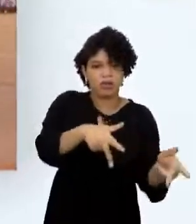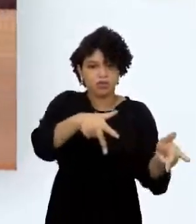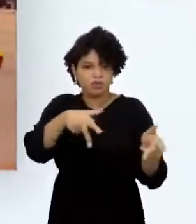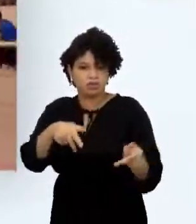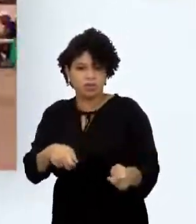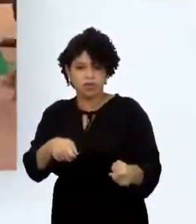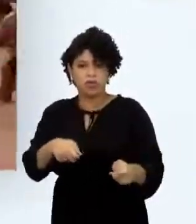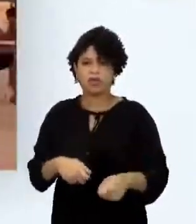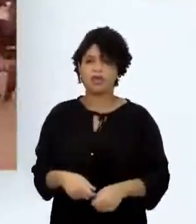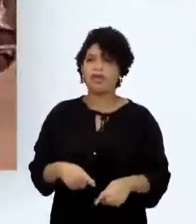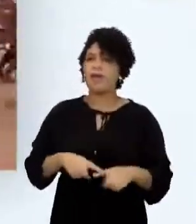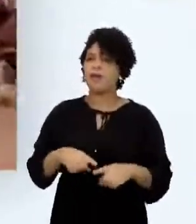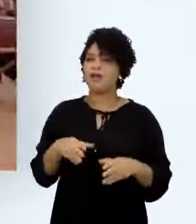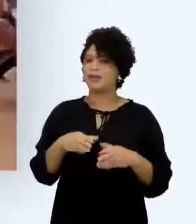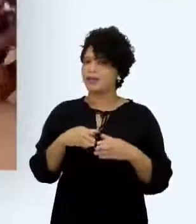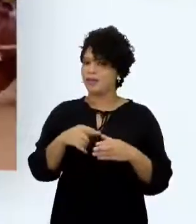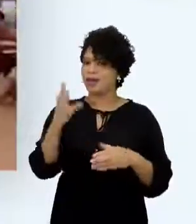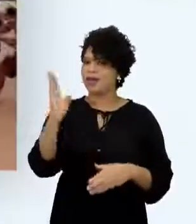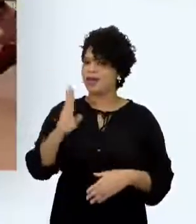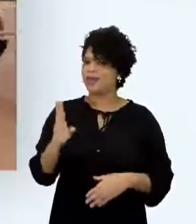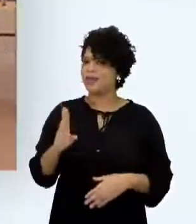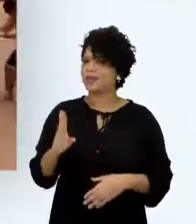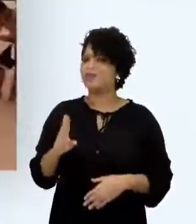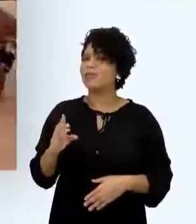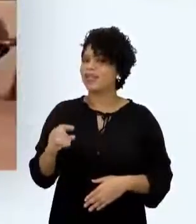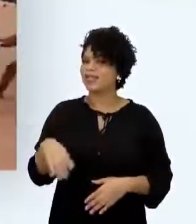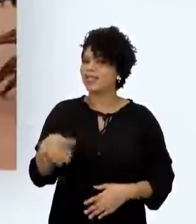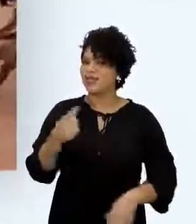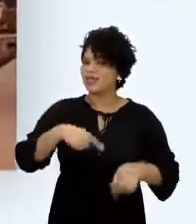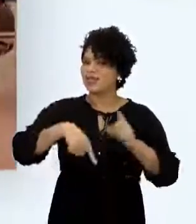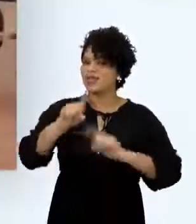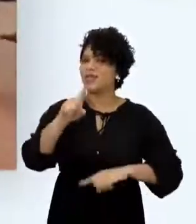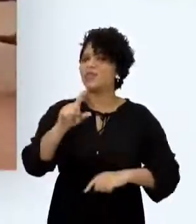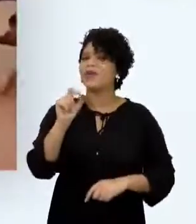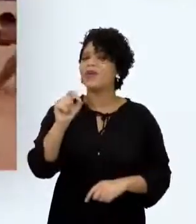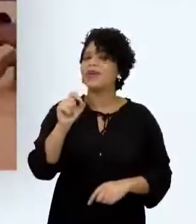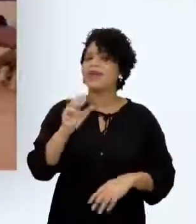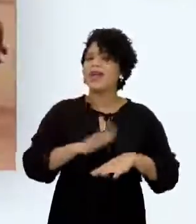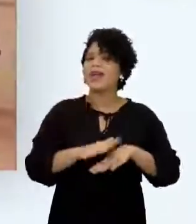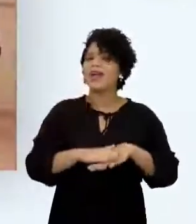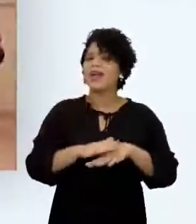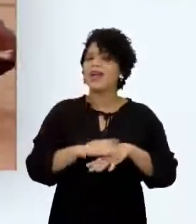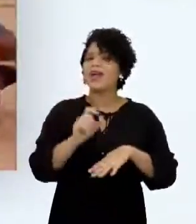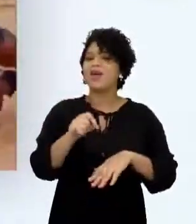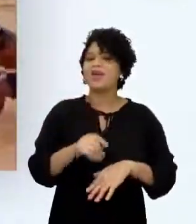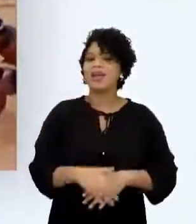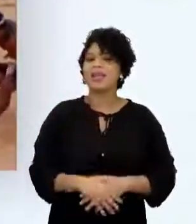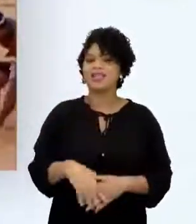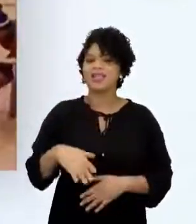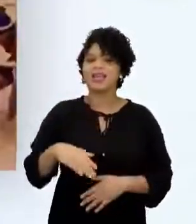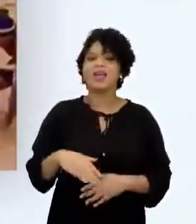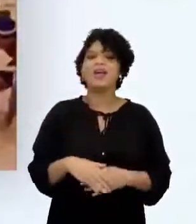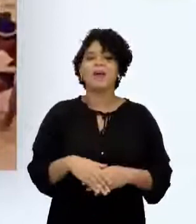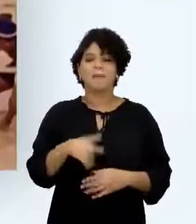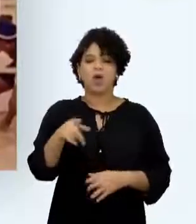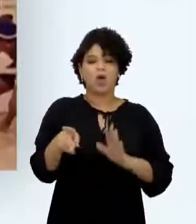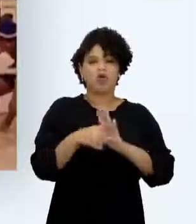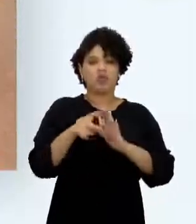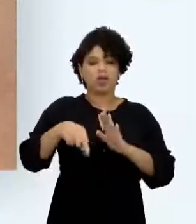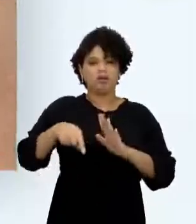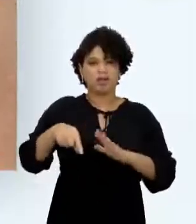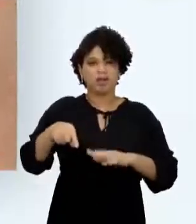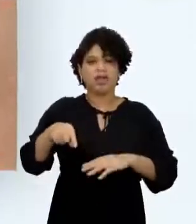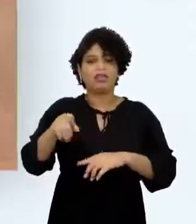Mas os Maori não esperavam o que, ou melhor, quem vinha pela frente Os Bacairi do Mato